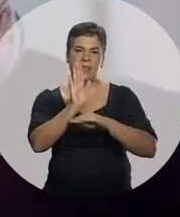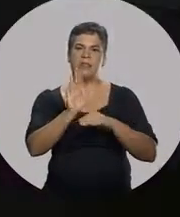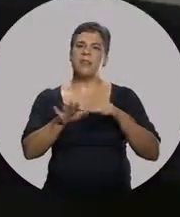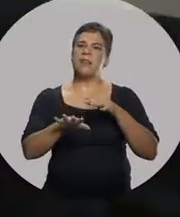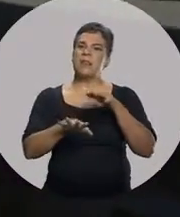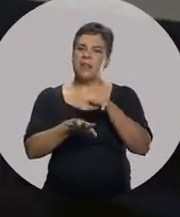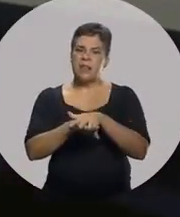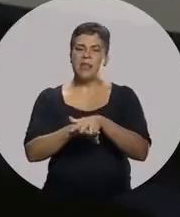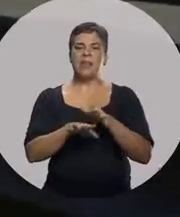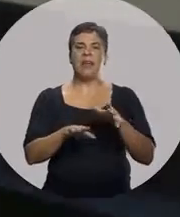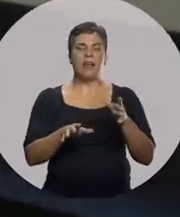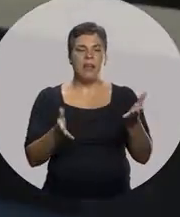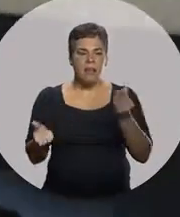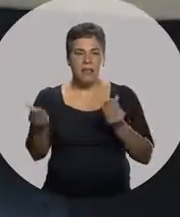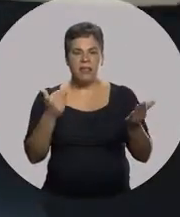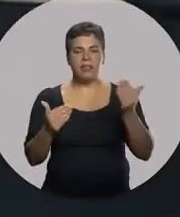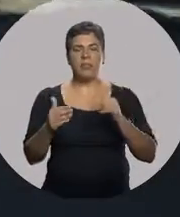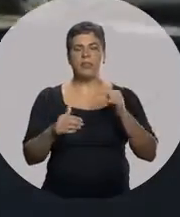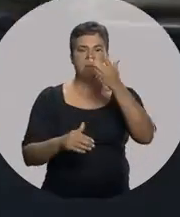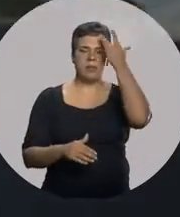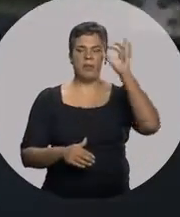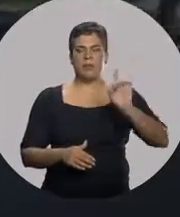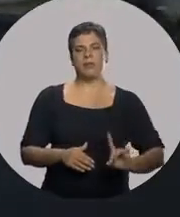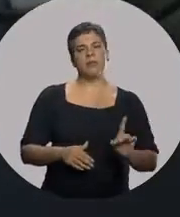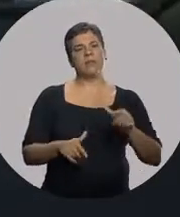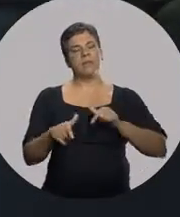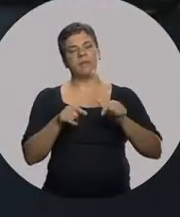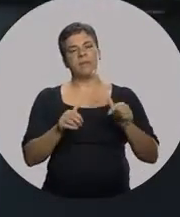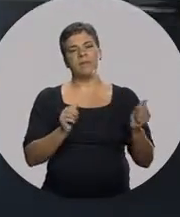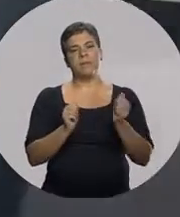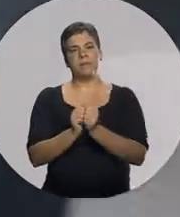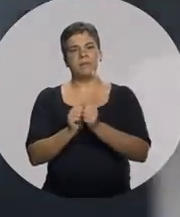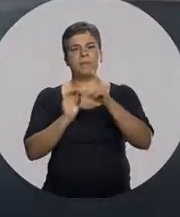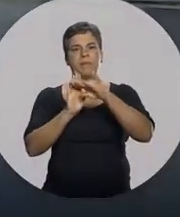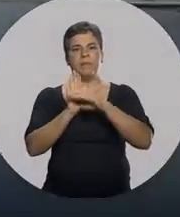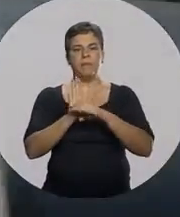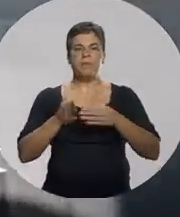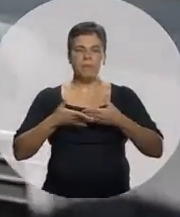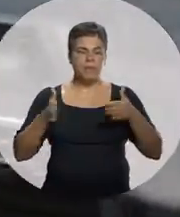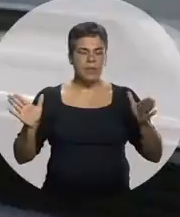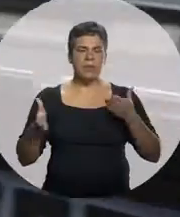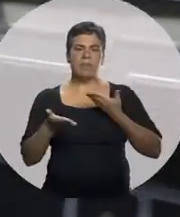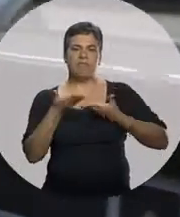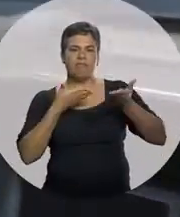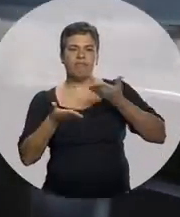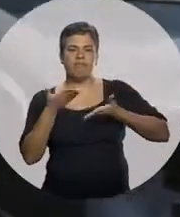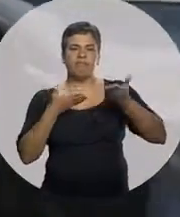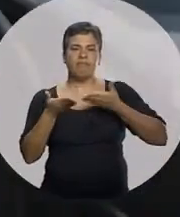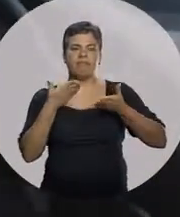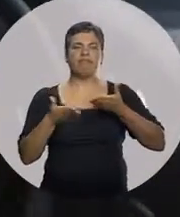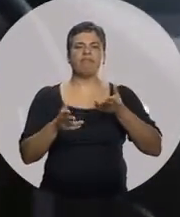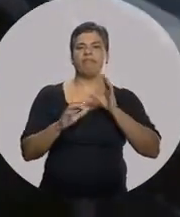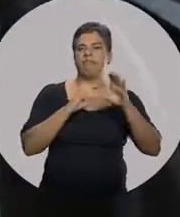ele busca atrair pessoas com deficiência para trabalhar com a gente É um programa em que a gente cria espaços de diálogo, inclusive Para